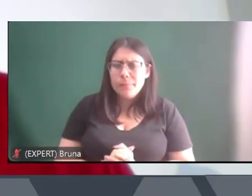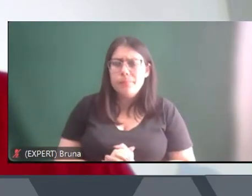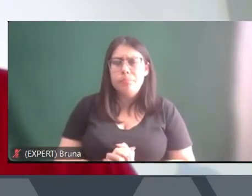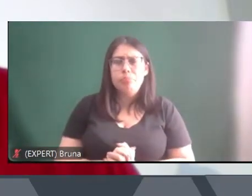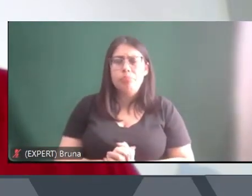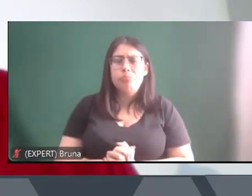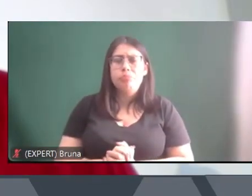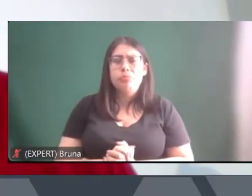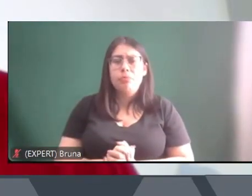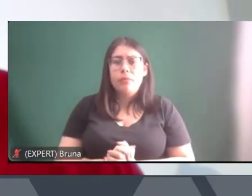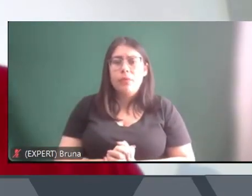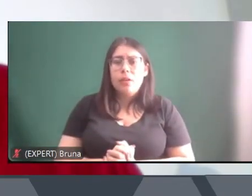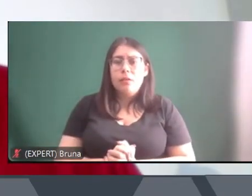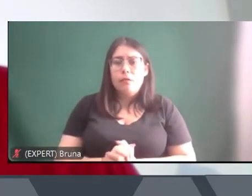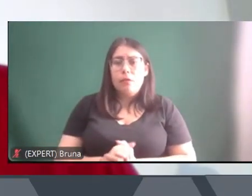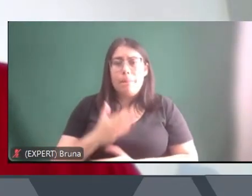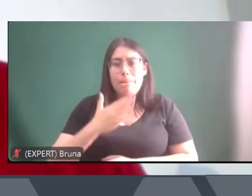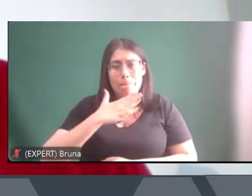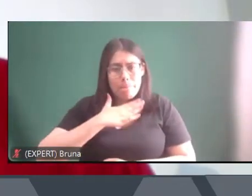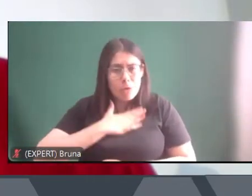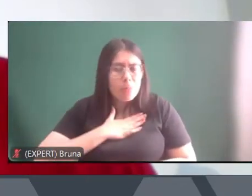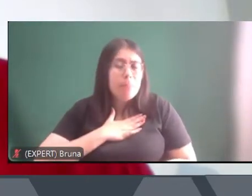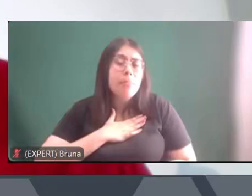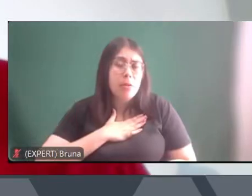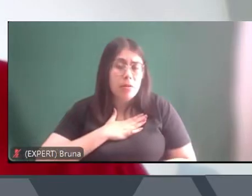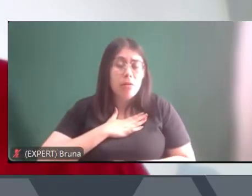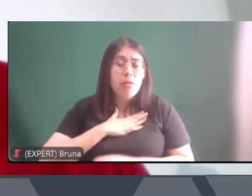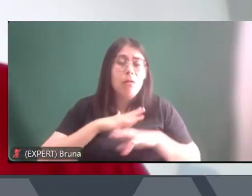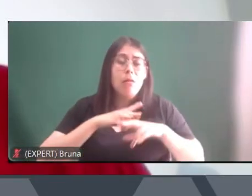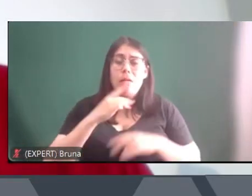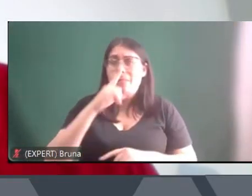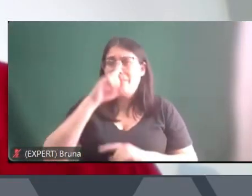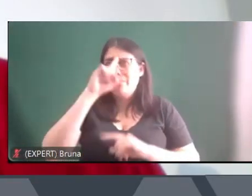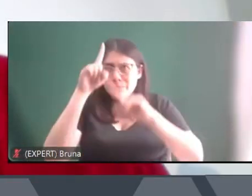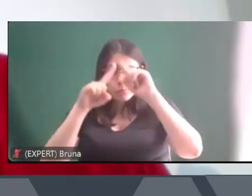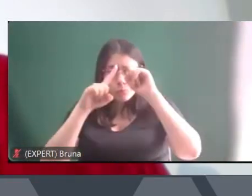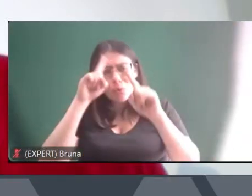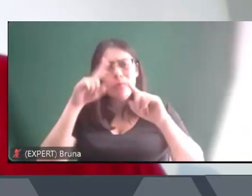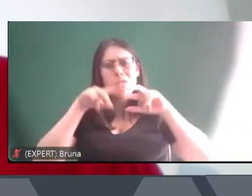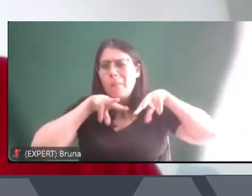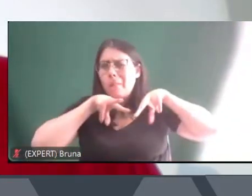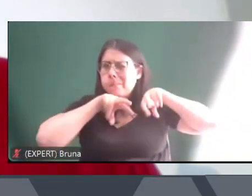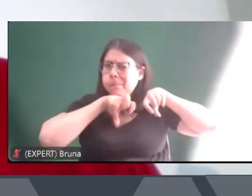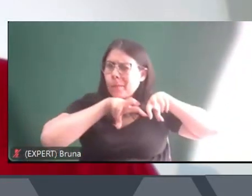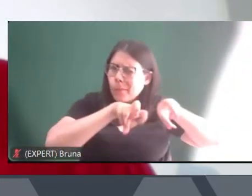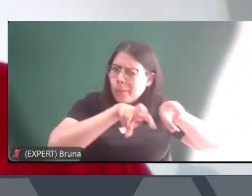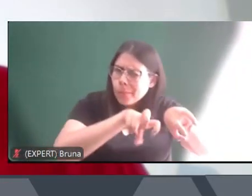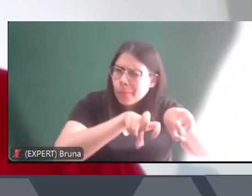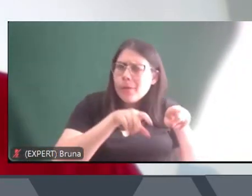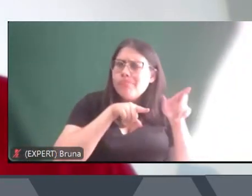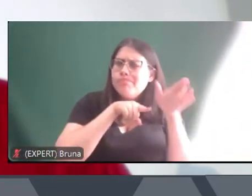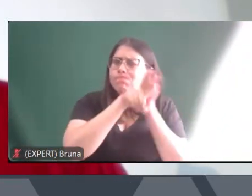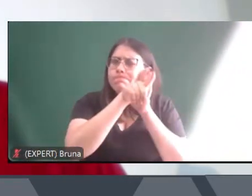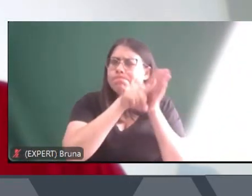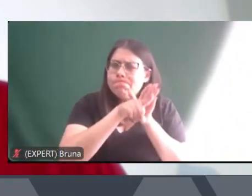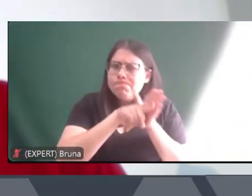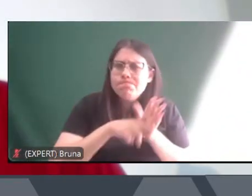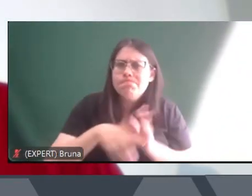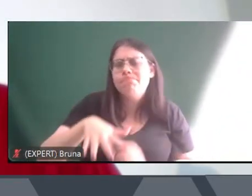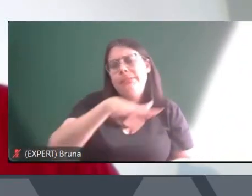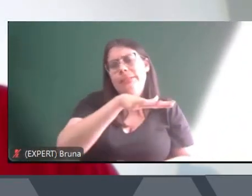a minha dúvida inicial. E essa dúvida